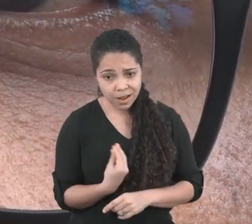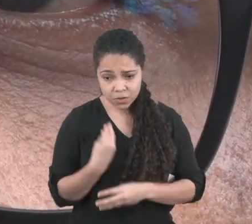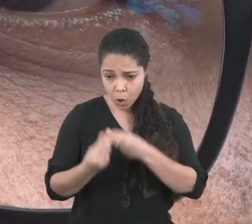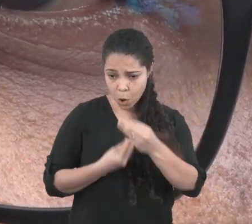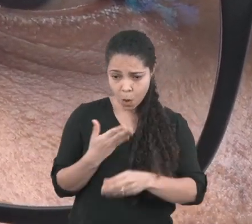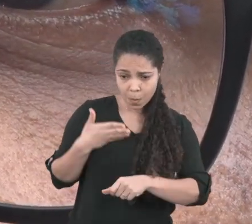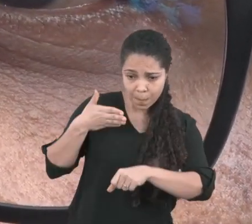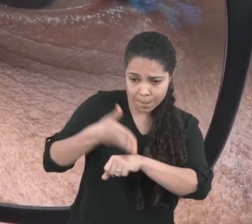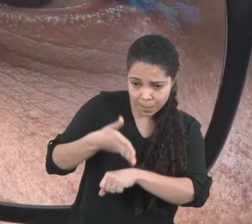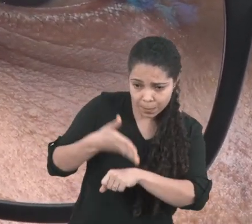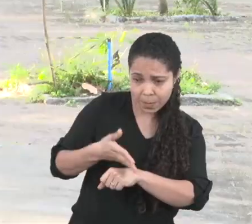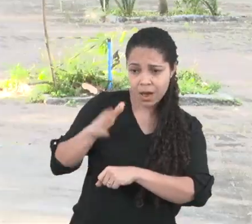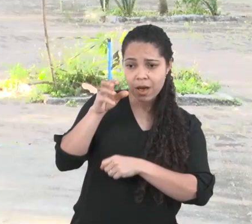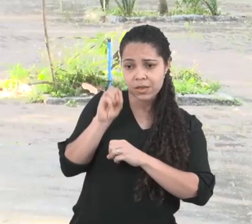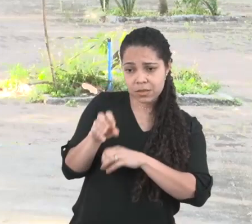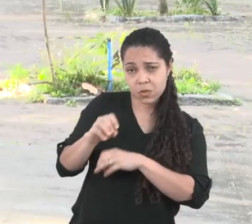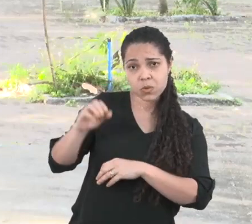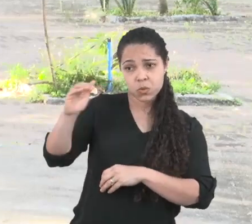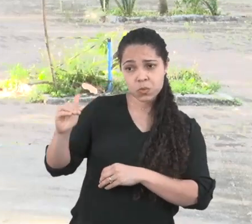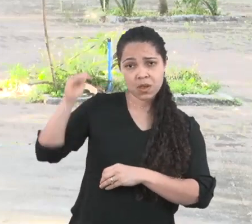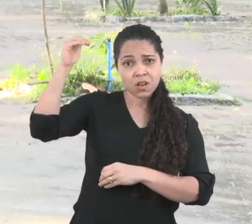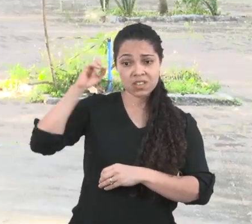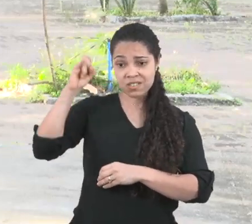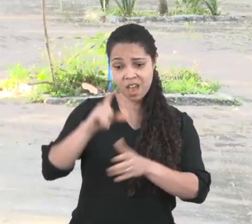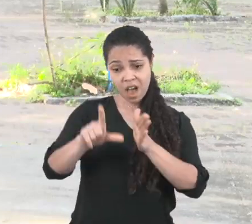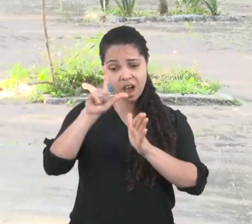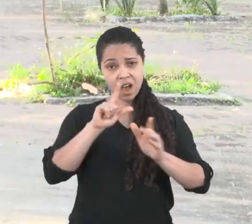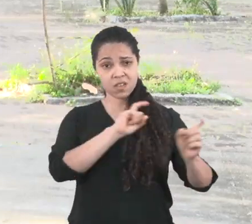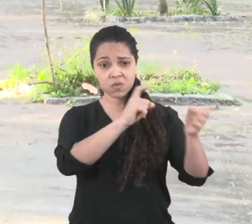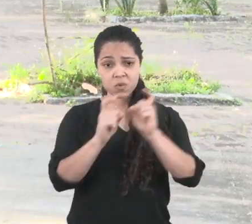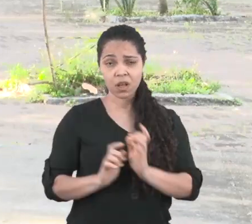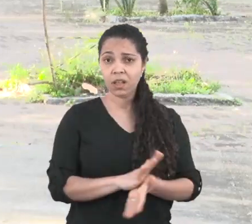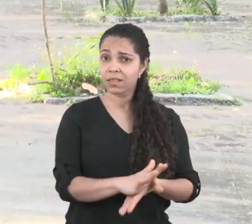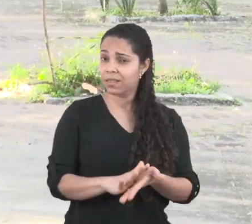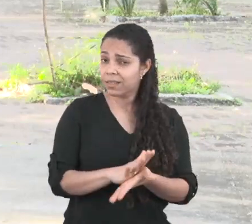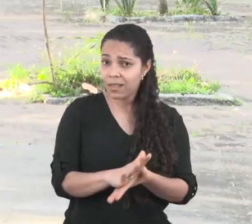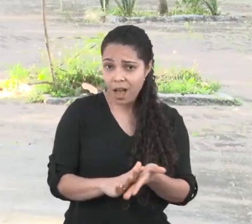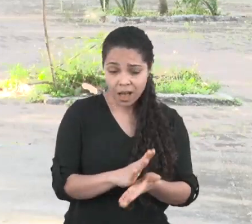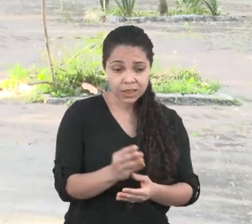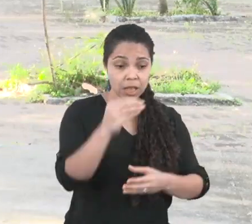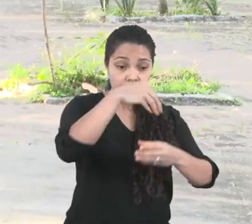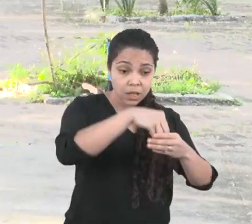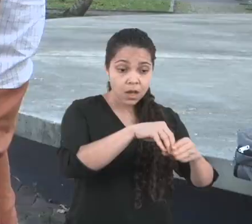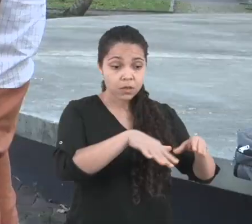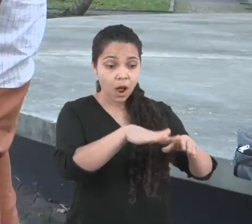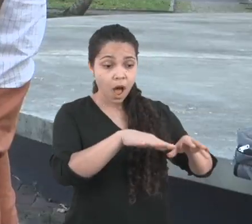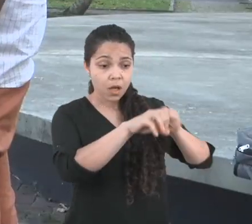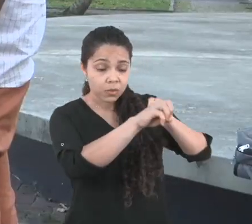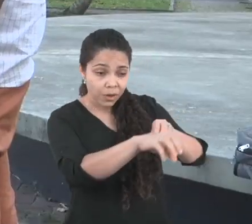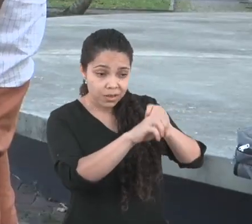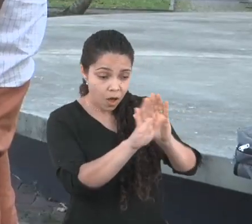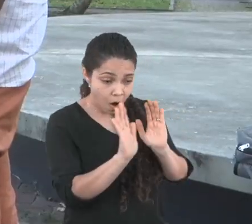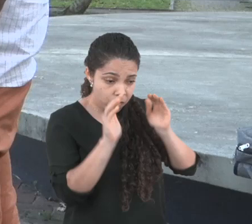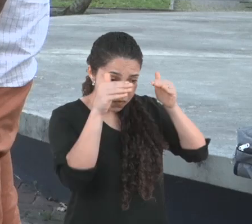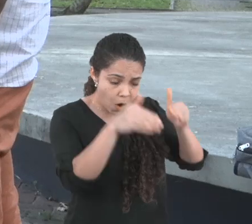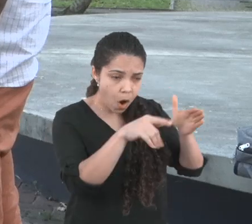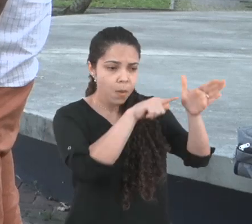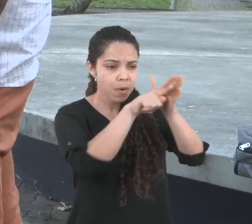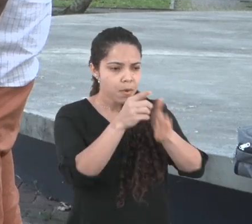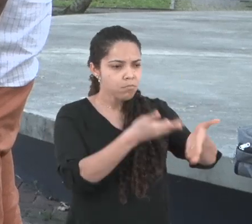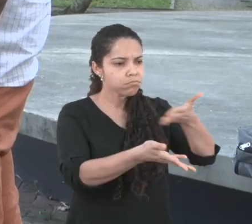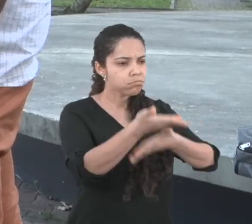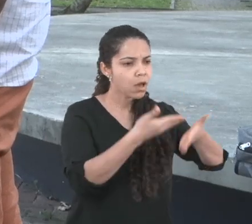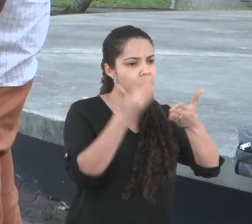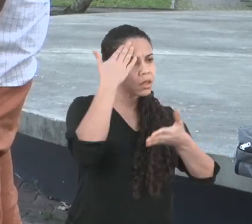dentro do ensino superior, se a gente realmente não discute isso desde cedo dentro de uma educação voltada para questionar e para